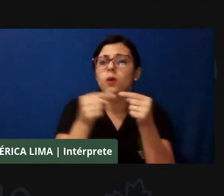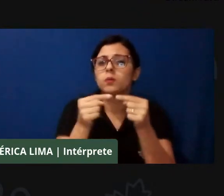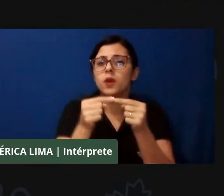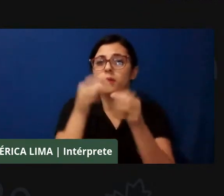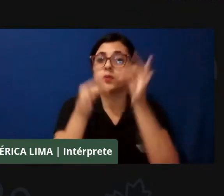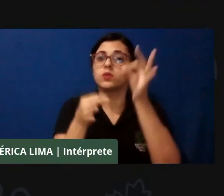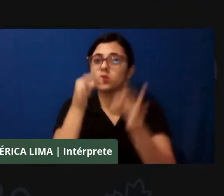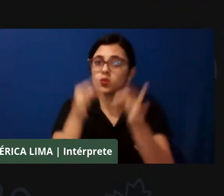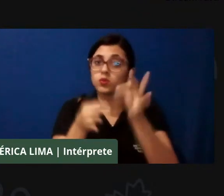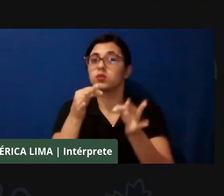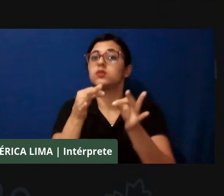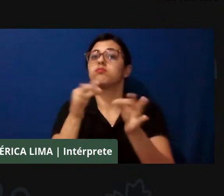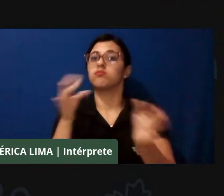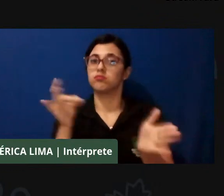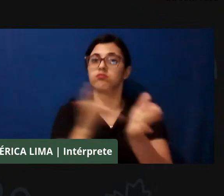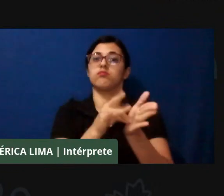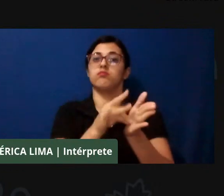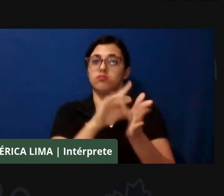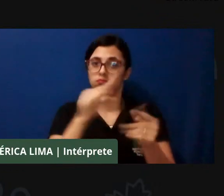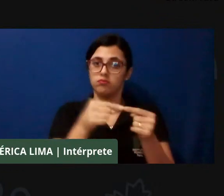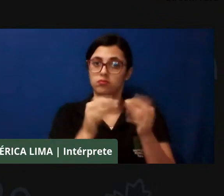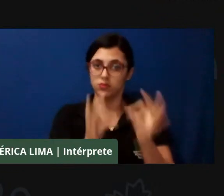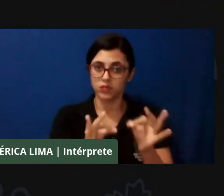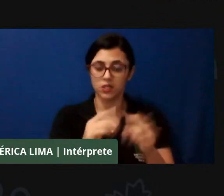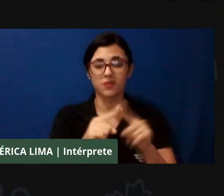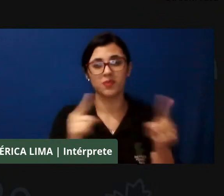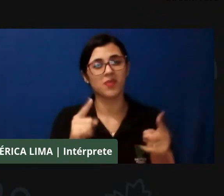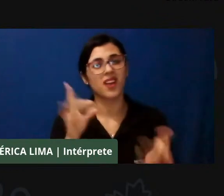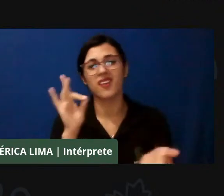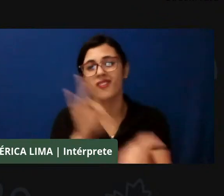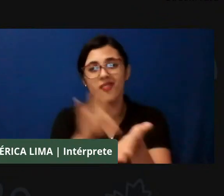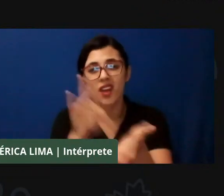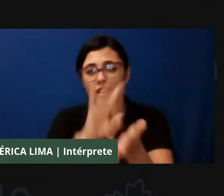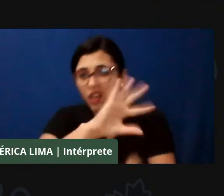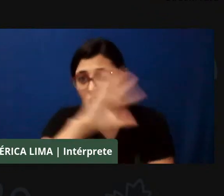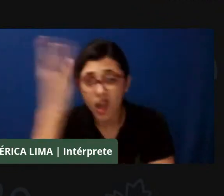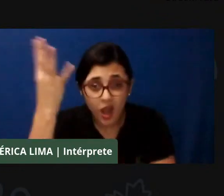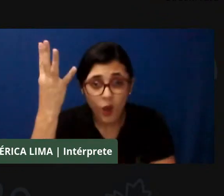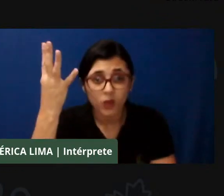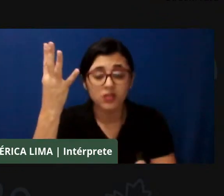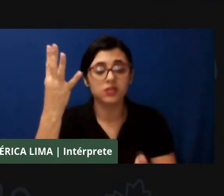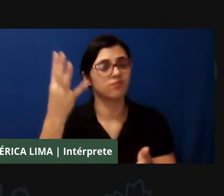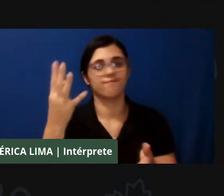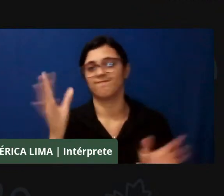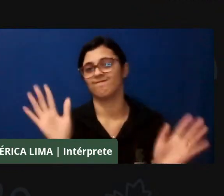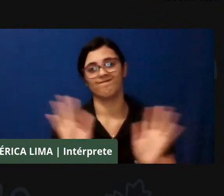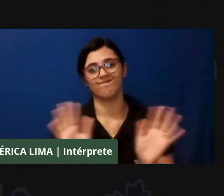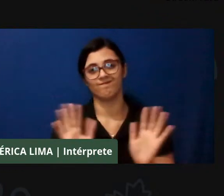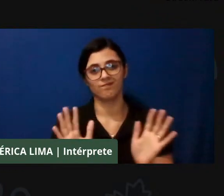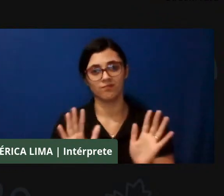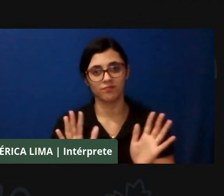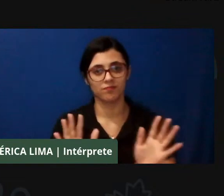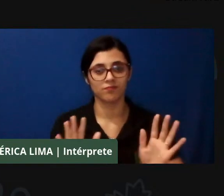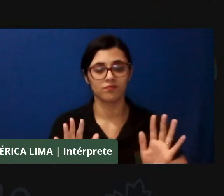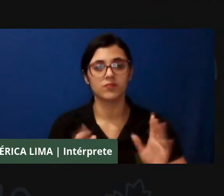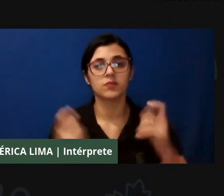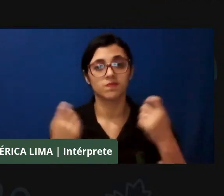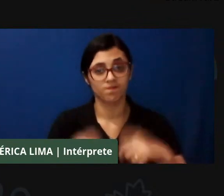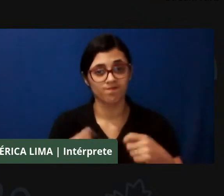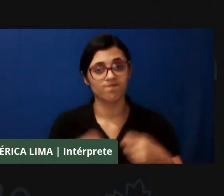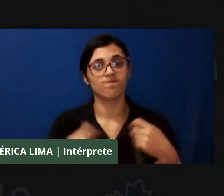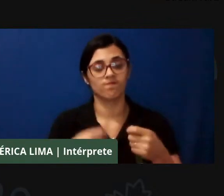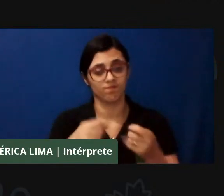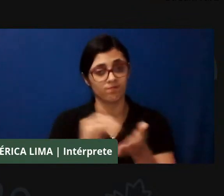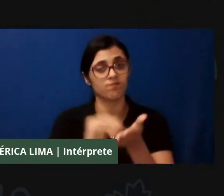prática está muito longe de ser concretizado. E eu